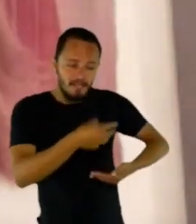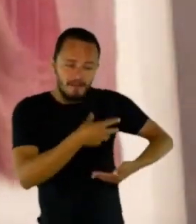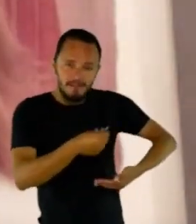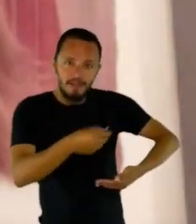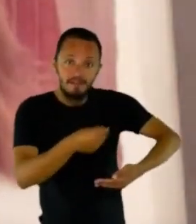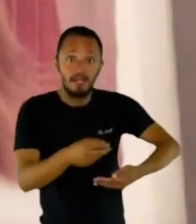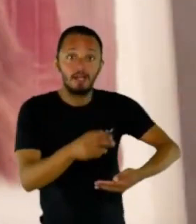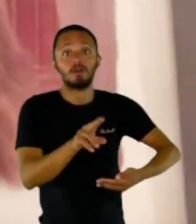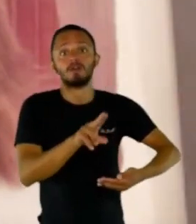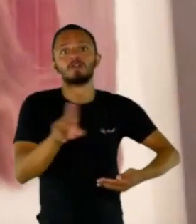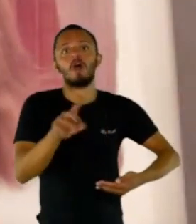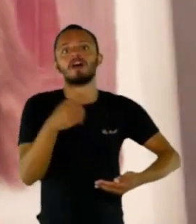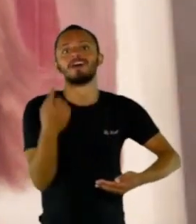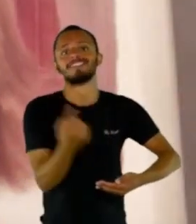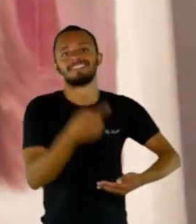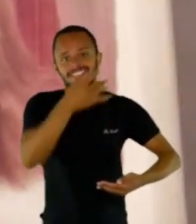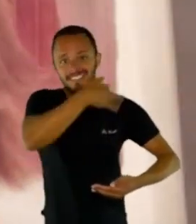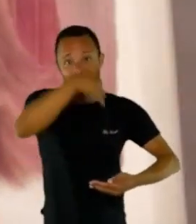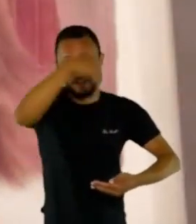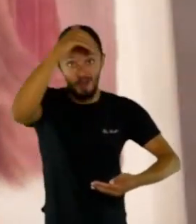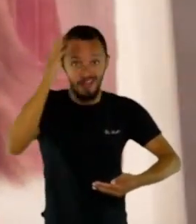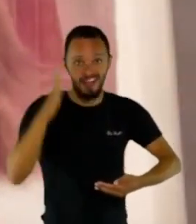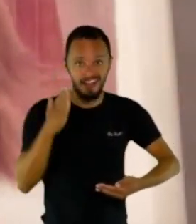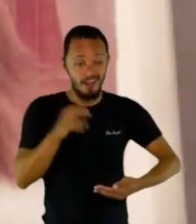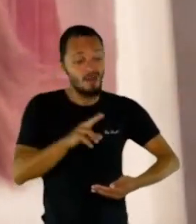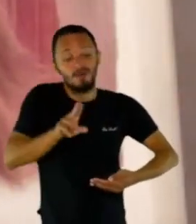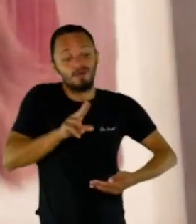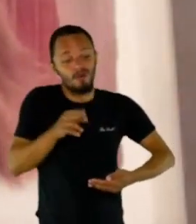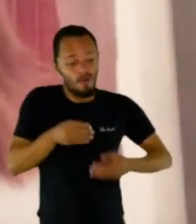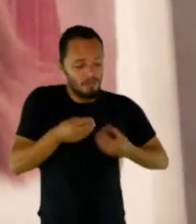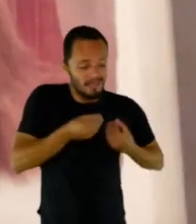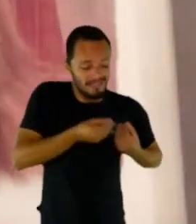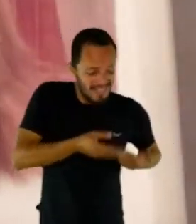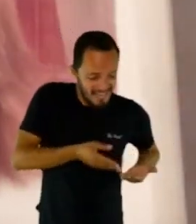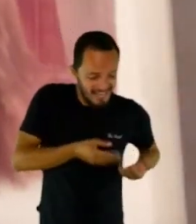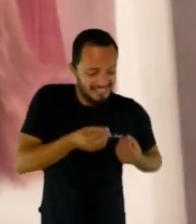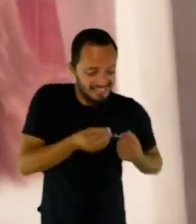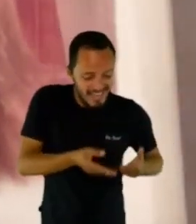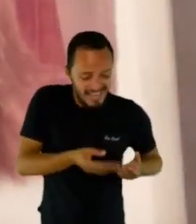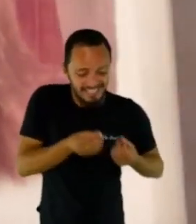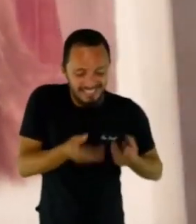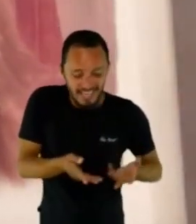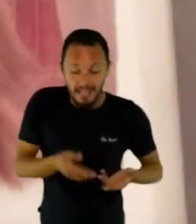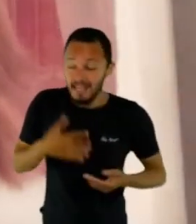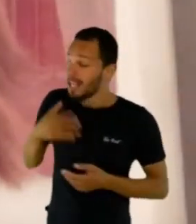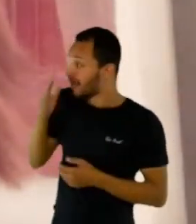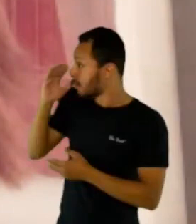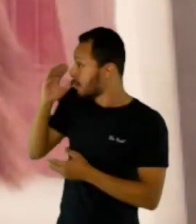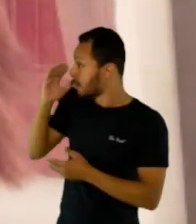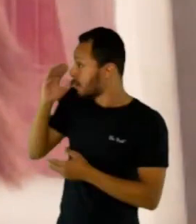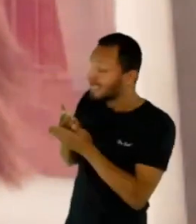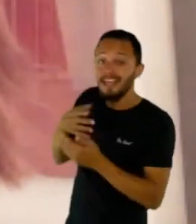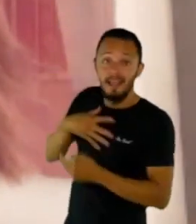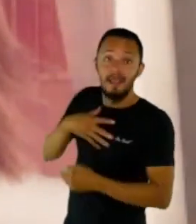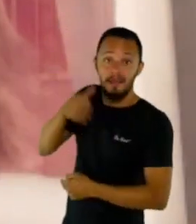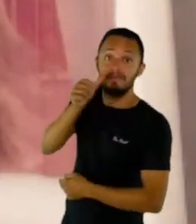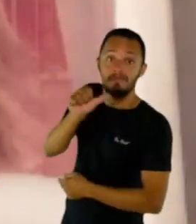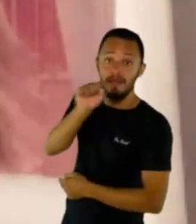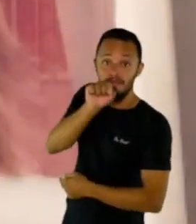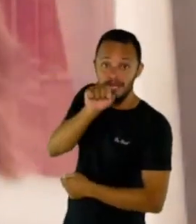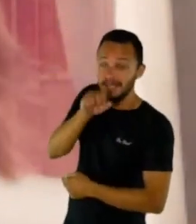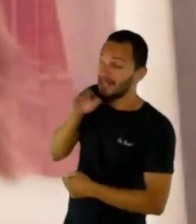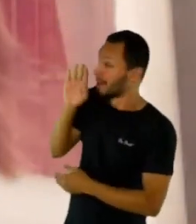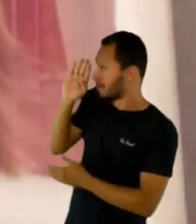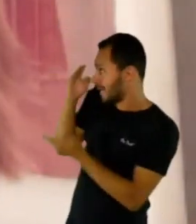Maria Lúcia, minha mãe. Isso fez com que, desde cedo, me sentisse obrigada a acreditar em algo. Quase me tornei Maria